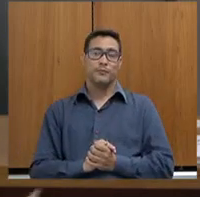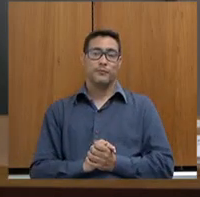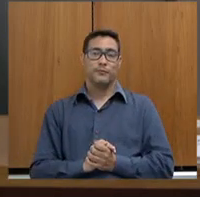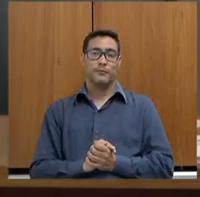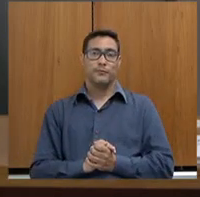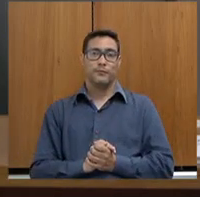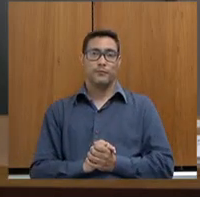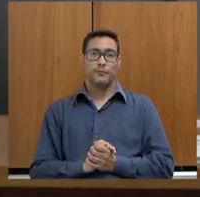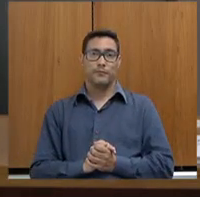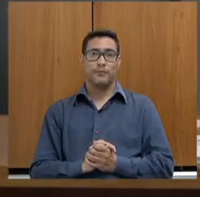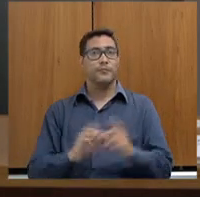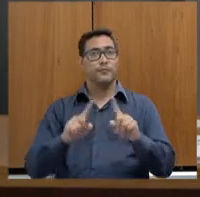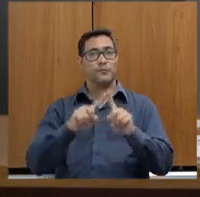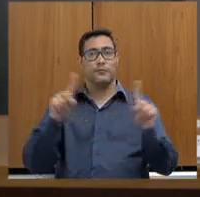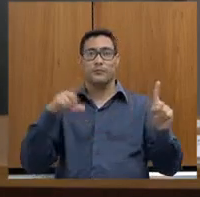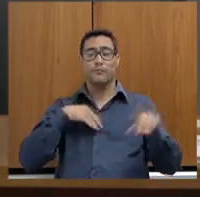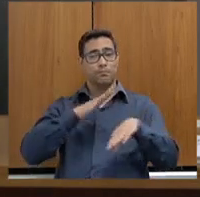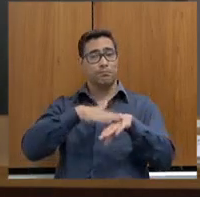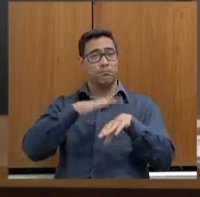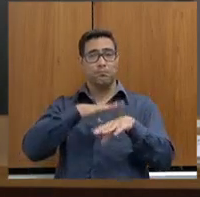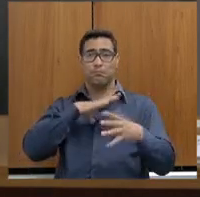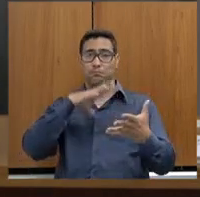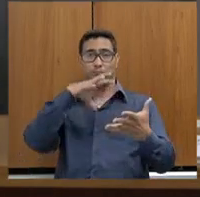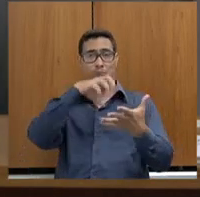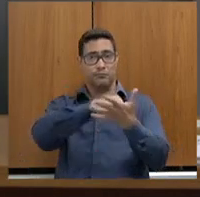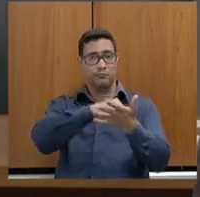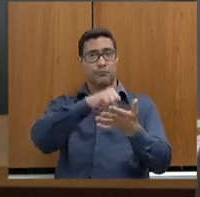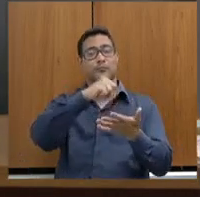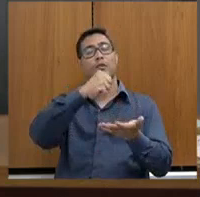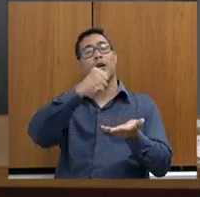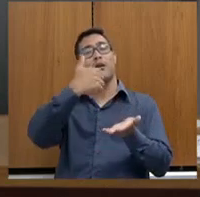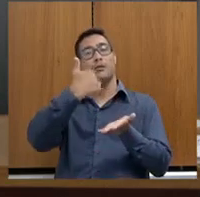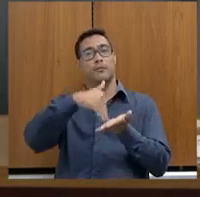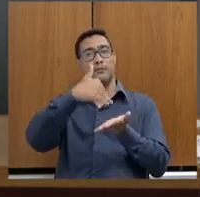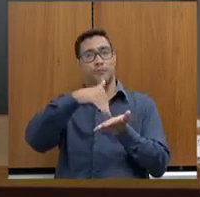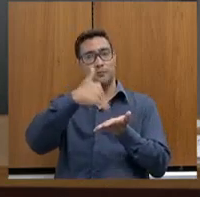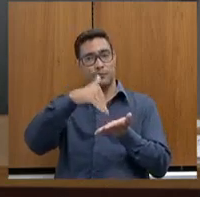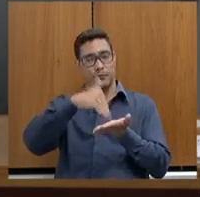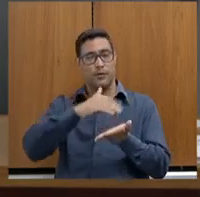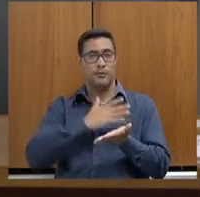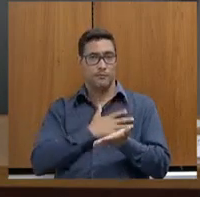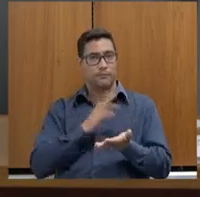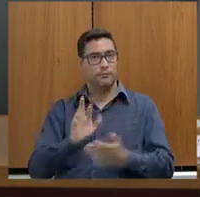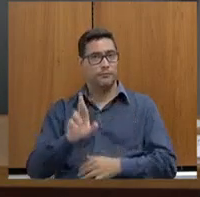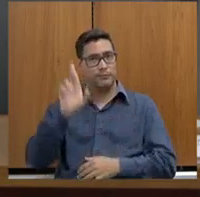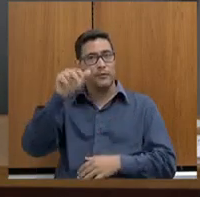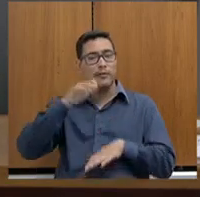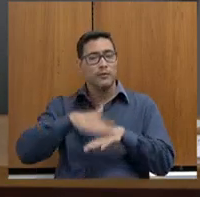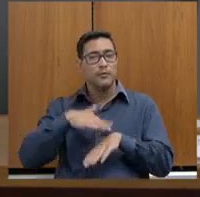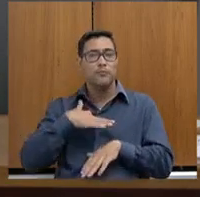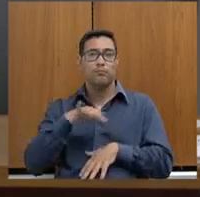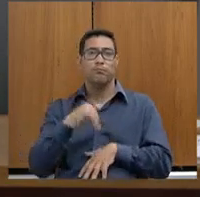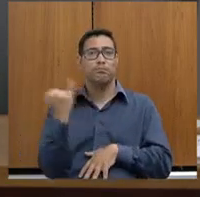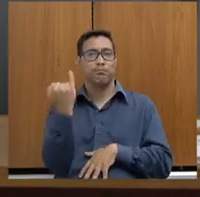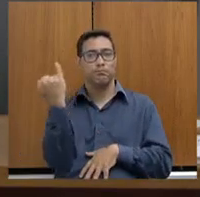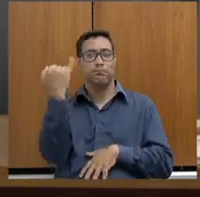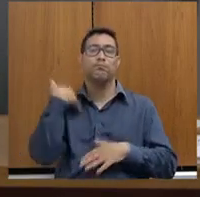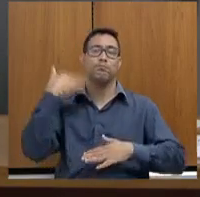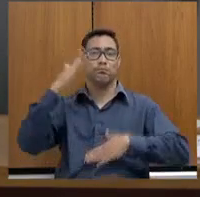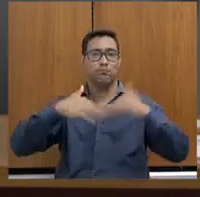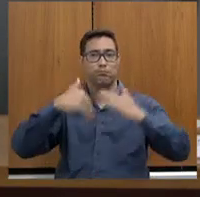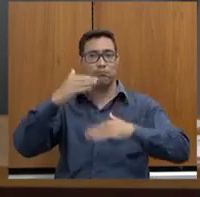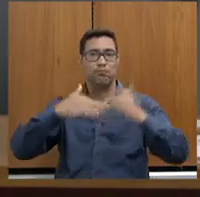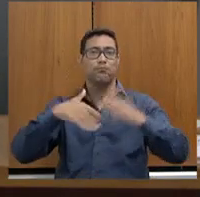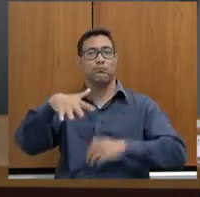Desde que nós assumimos a secretaria também, deputados, isso, para mim, sempre foi muito importante, a capacitação do servidor.